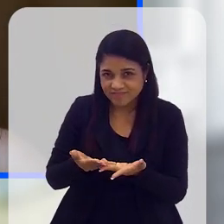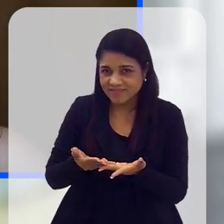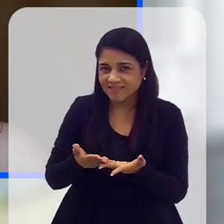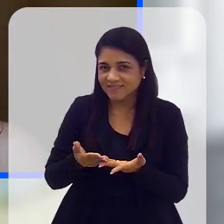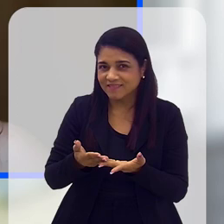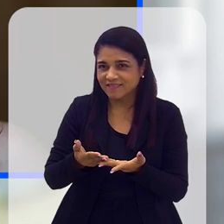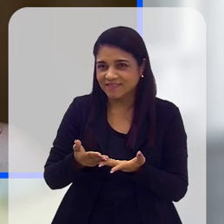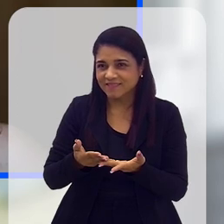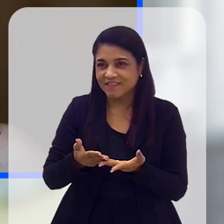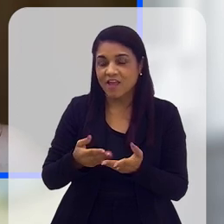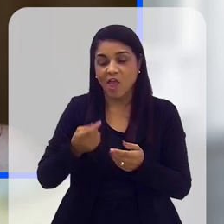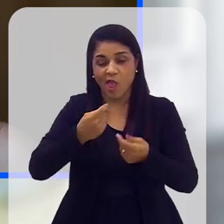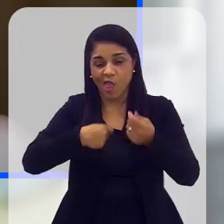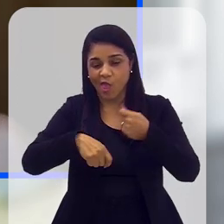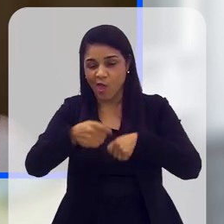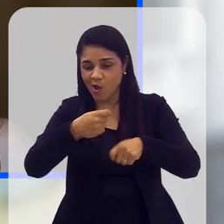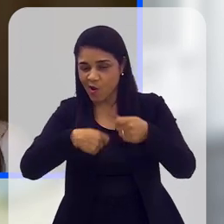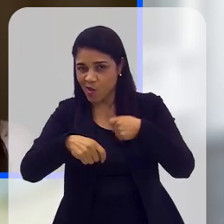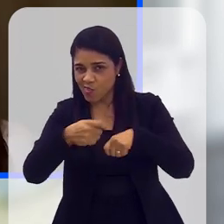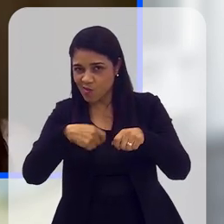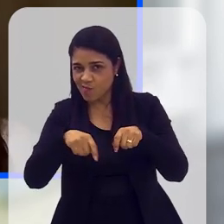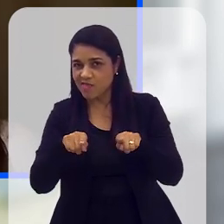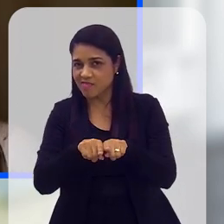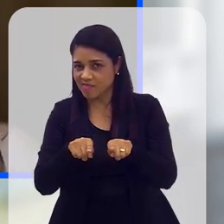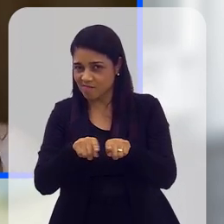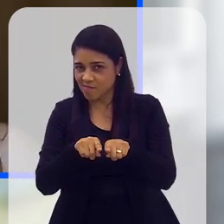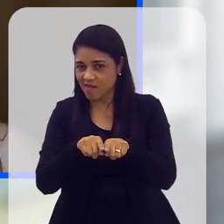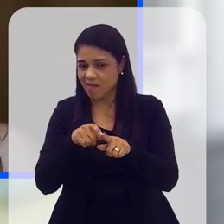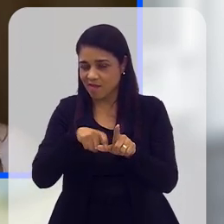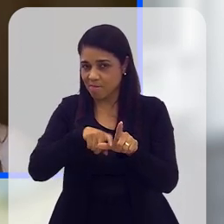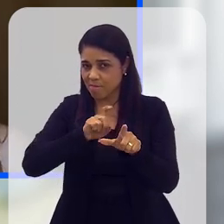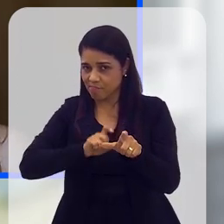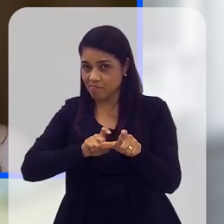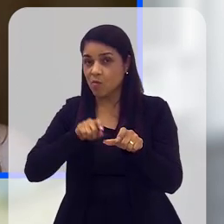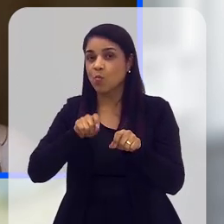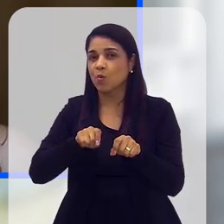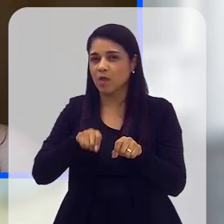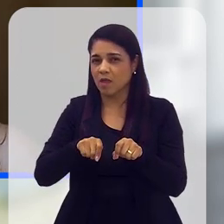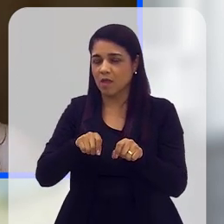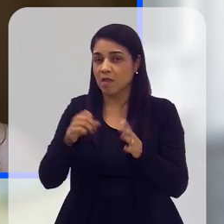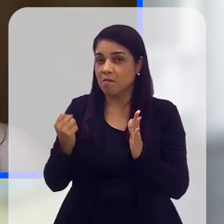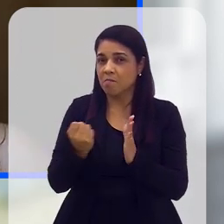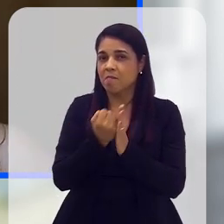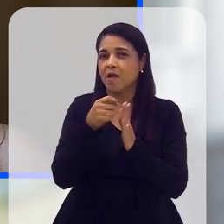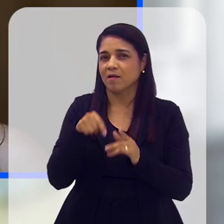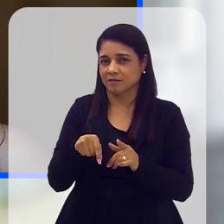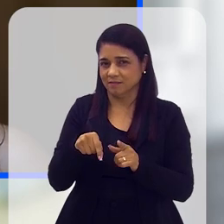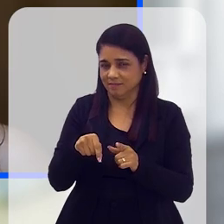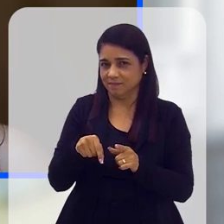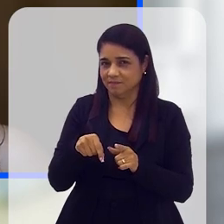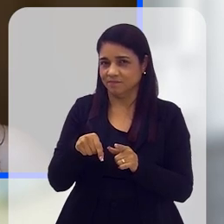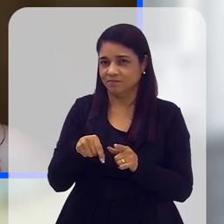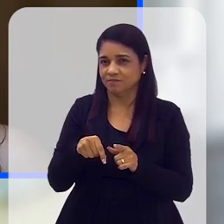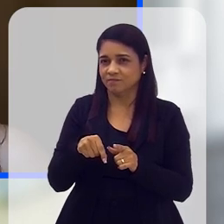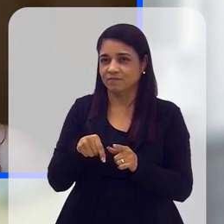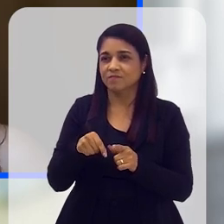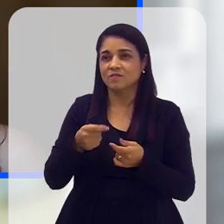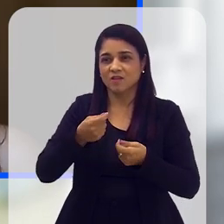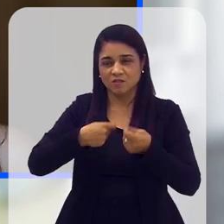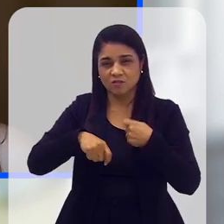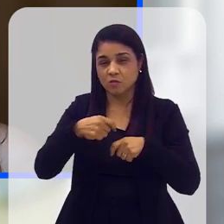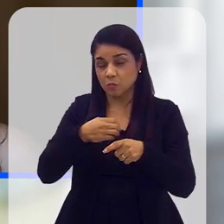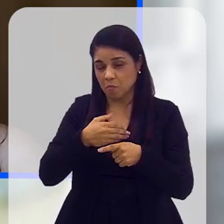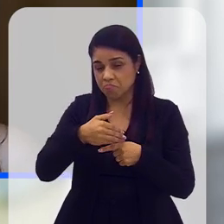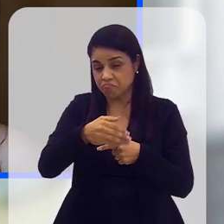anos. Enorme. A nossa economia é bastante dependente também, o que também impacta ainda mais. E eu